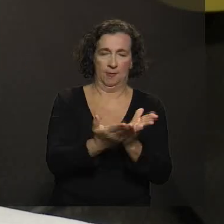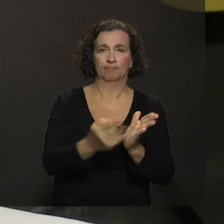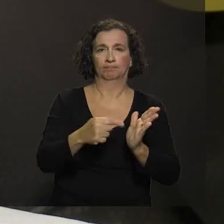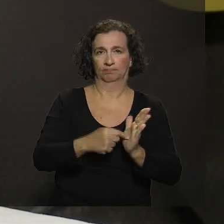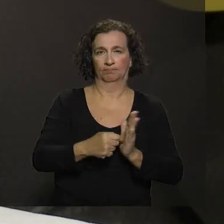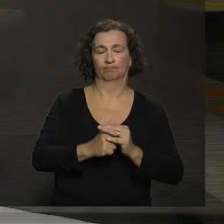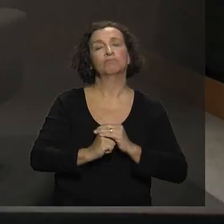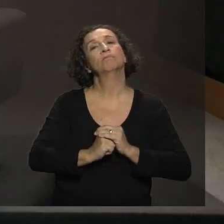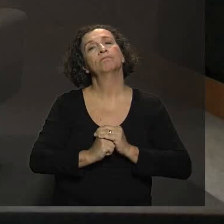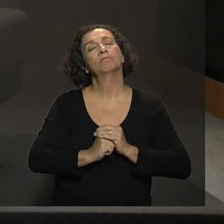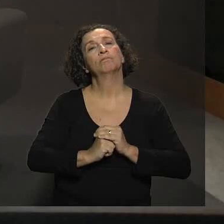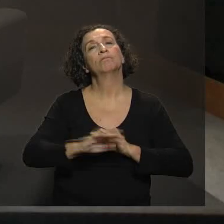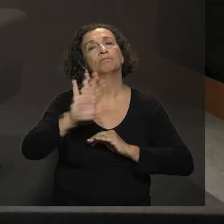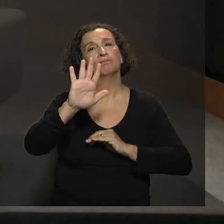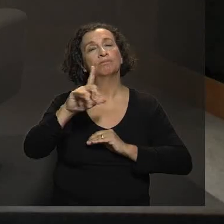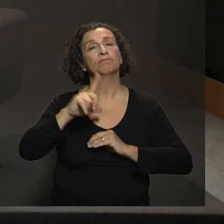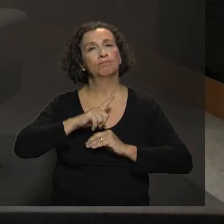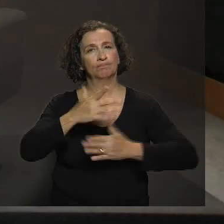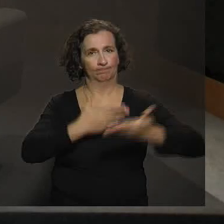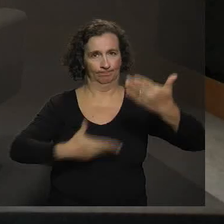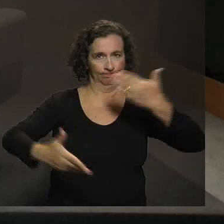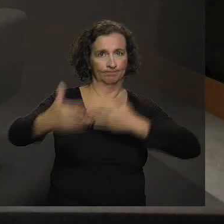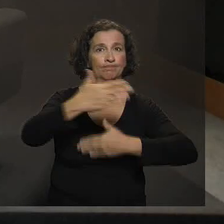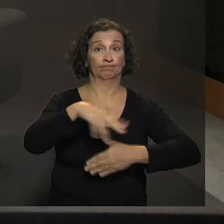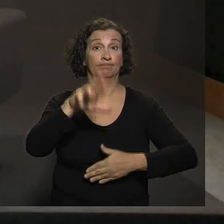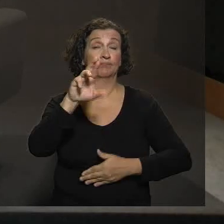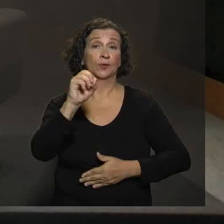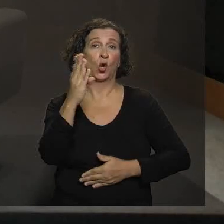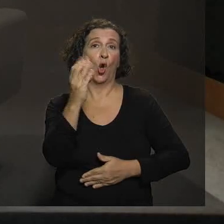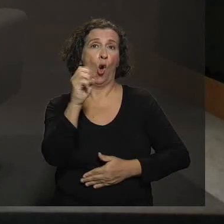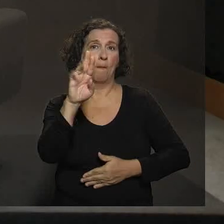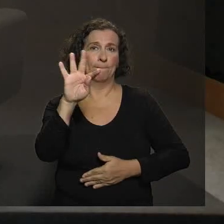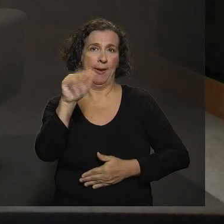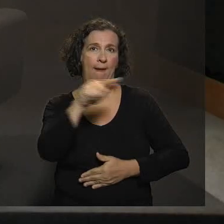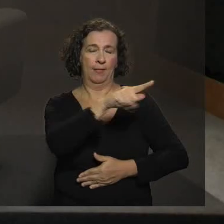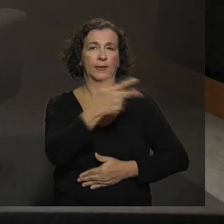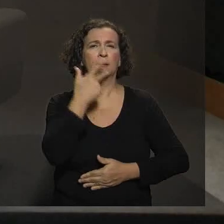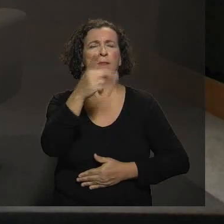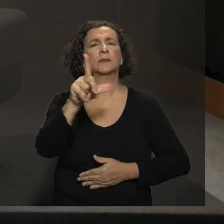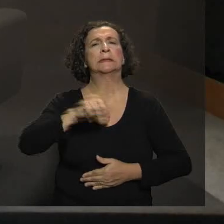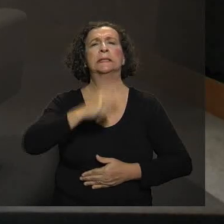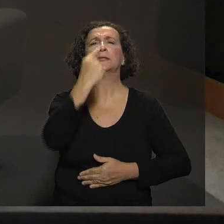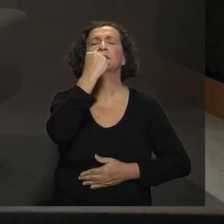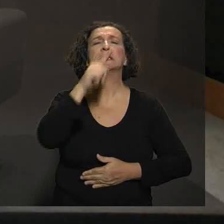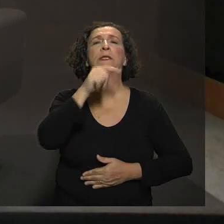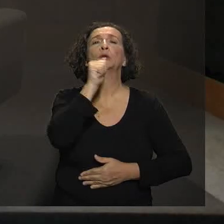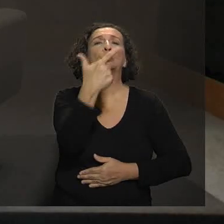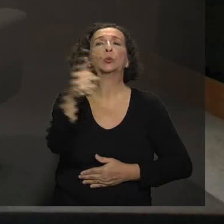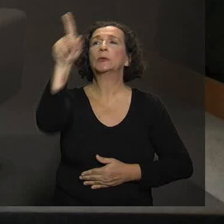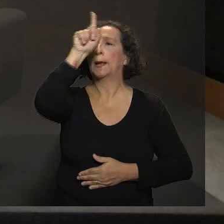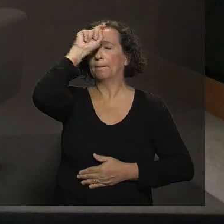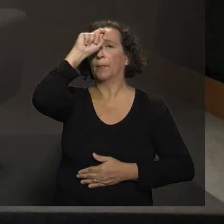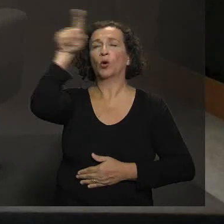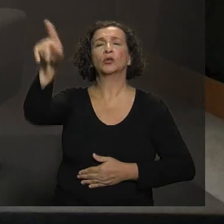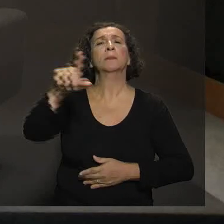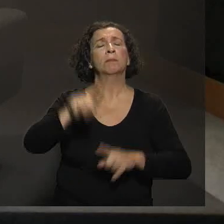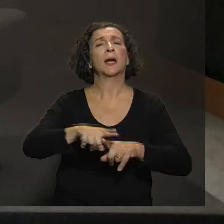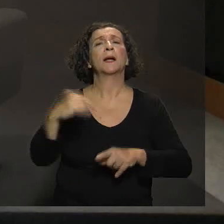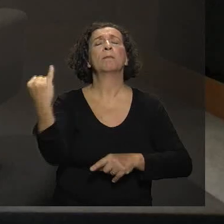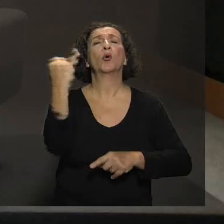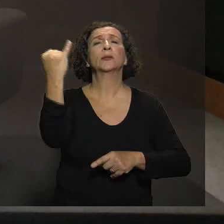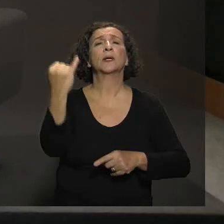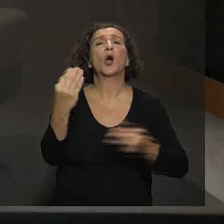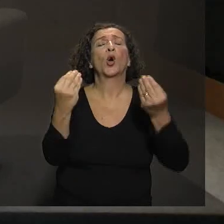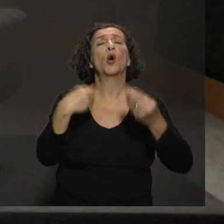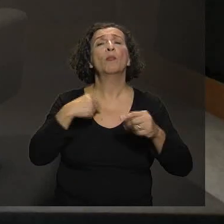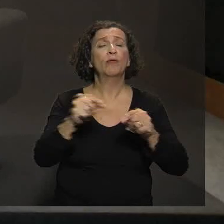Olha só, a gente tem aqui a interatividade, Roberta Campos. Há vacinas que não estão disponíveis no posto, mas são importantes. Como